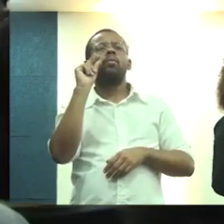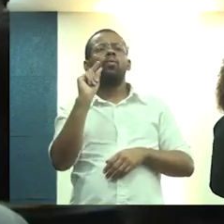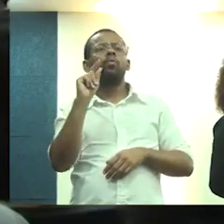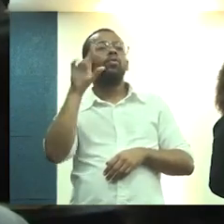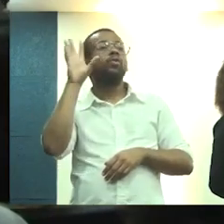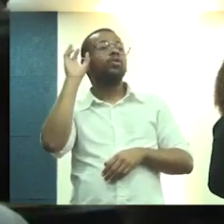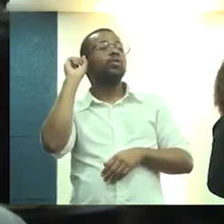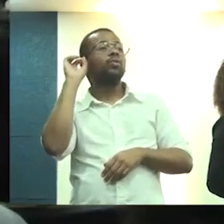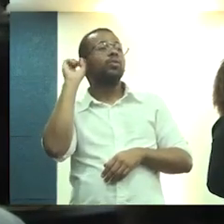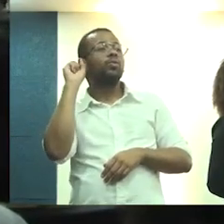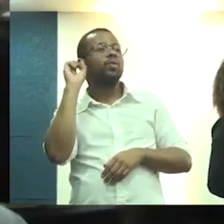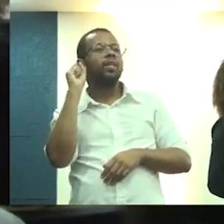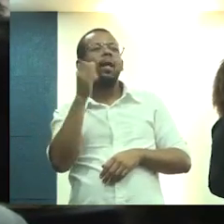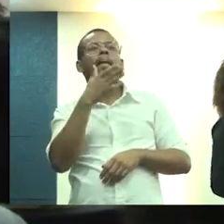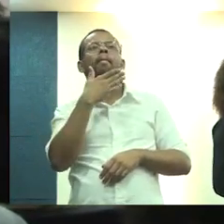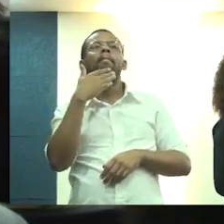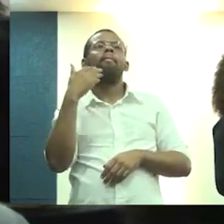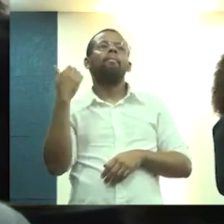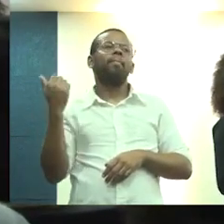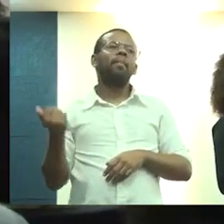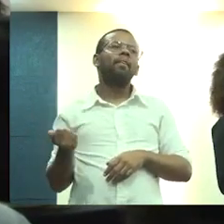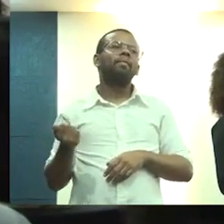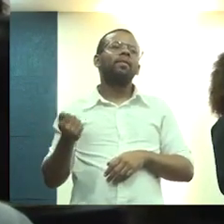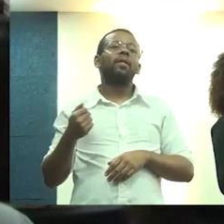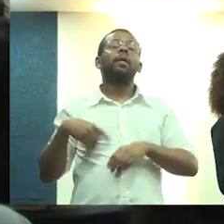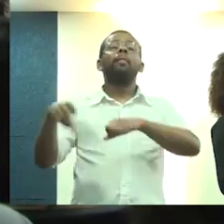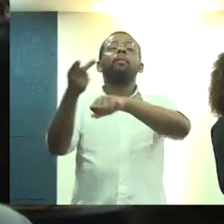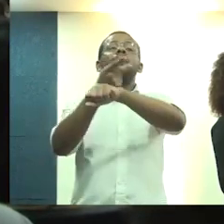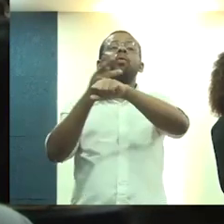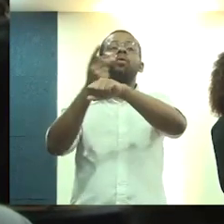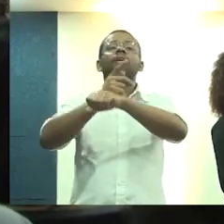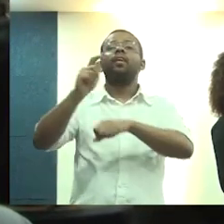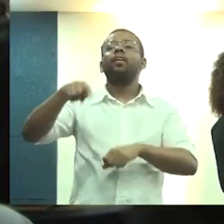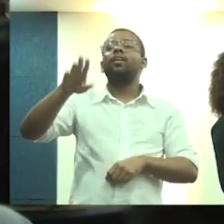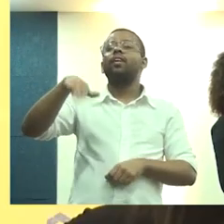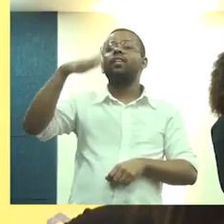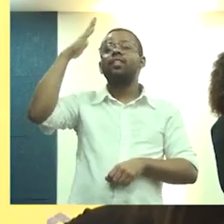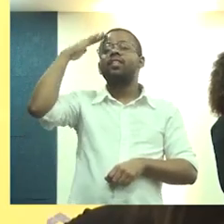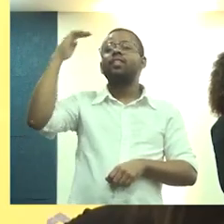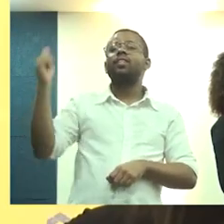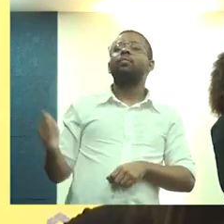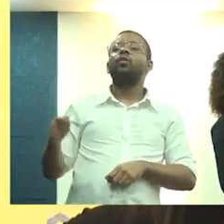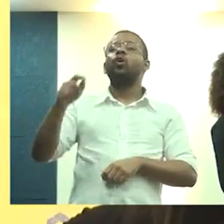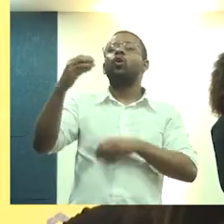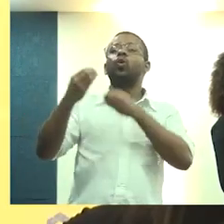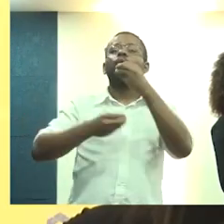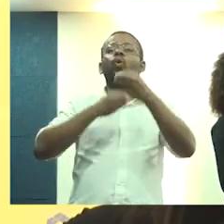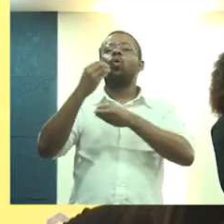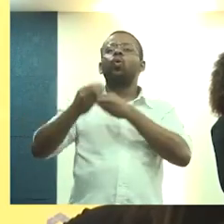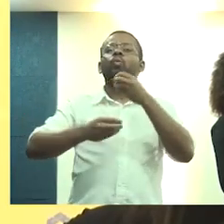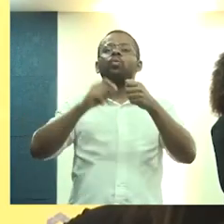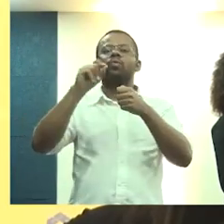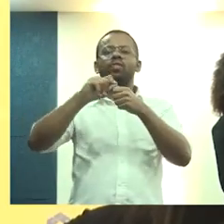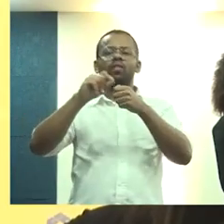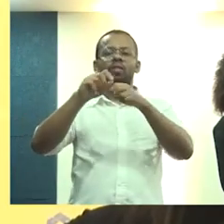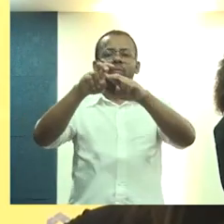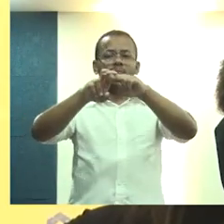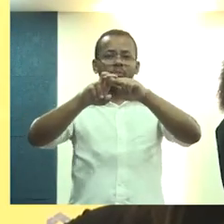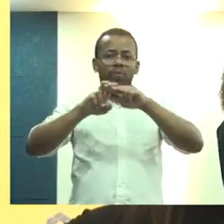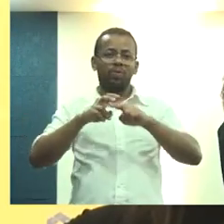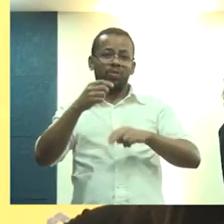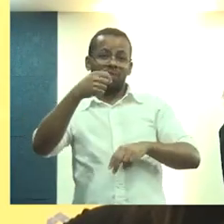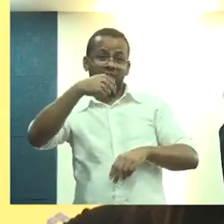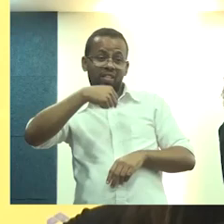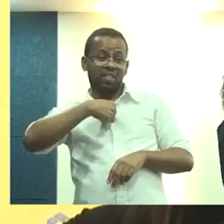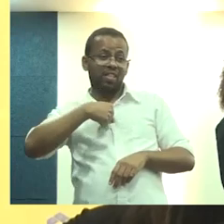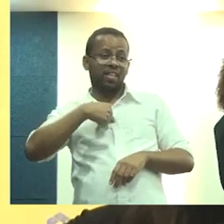e escutar muito e a buscar em quem sabe e quem pode me ajudar como fazer. Por isso que